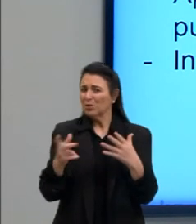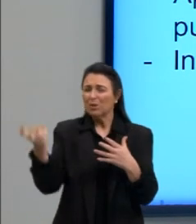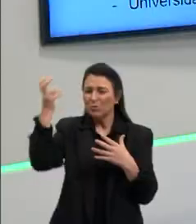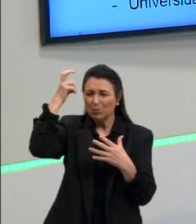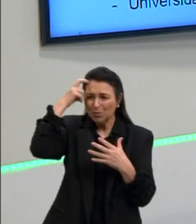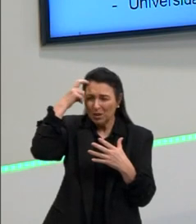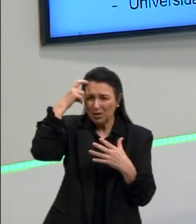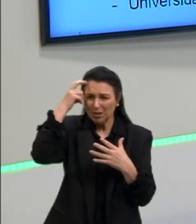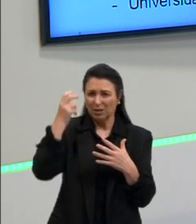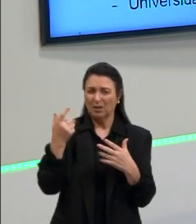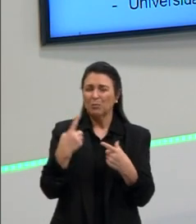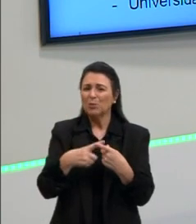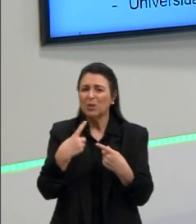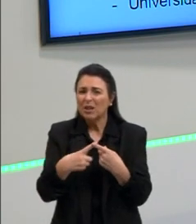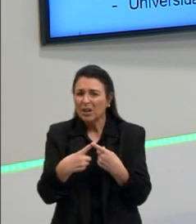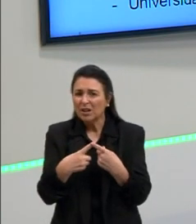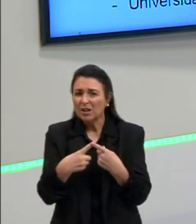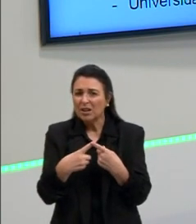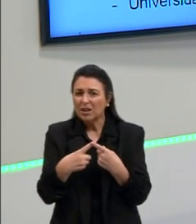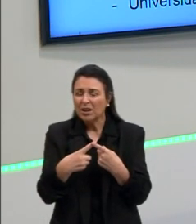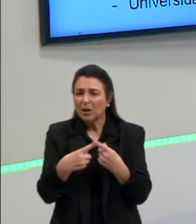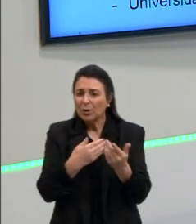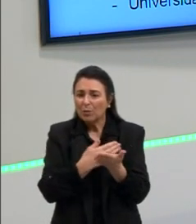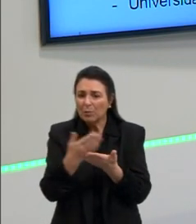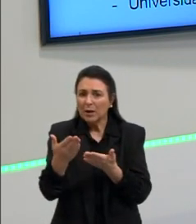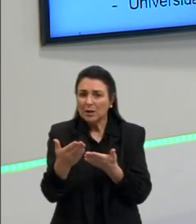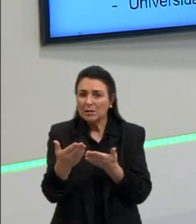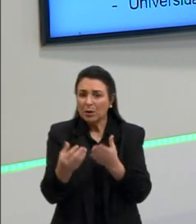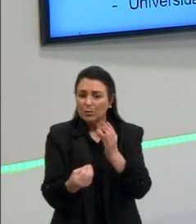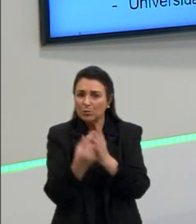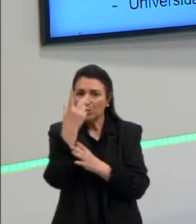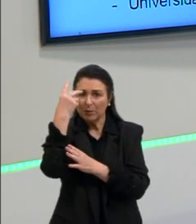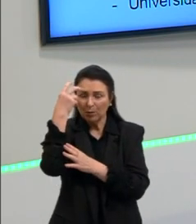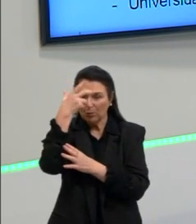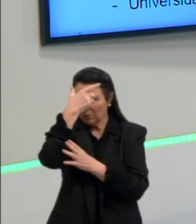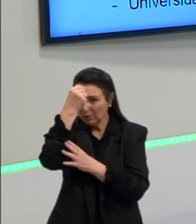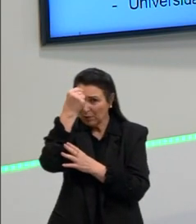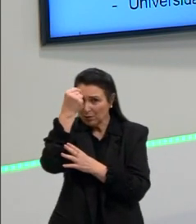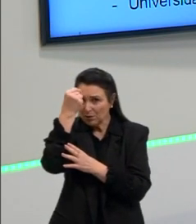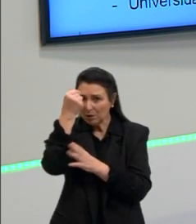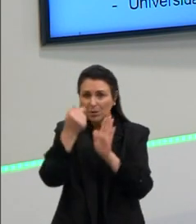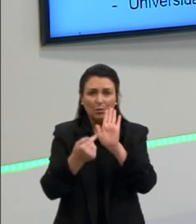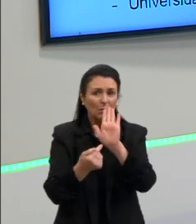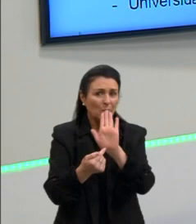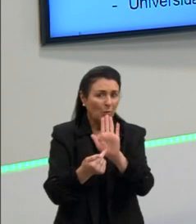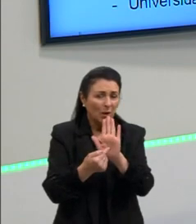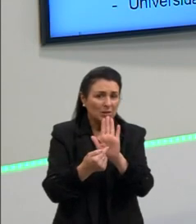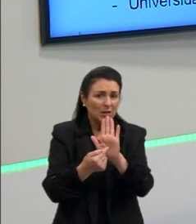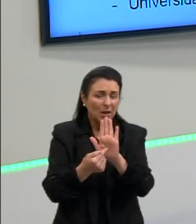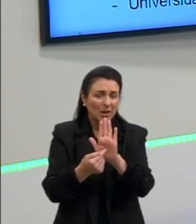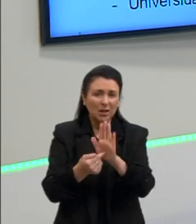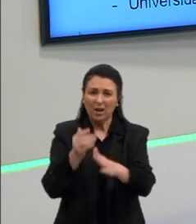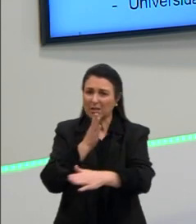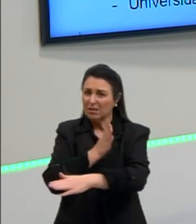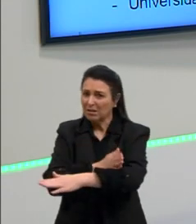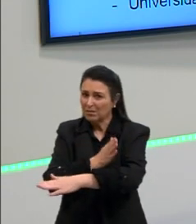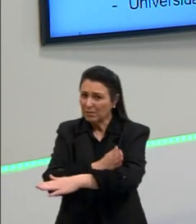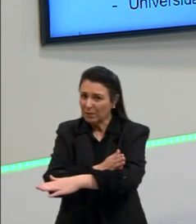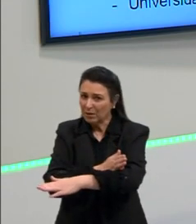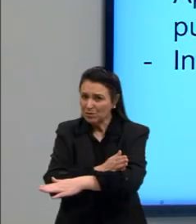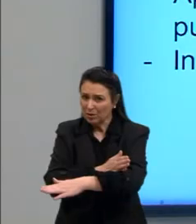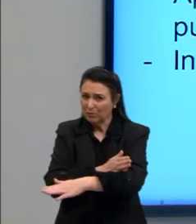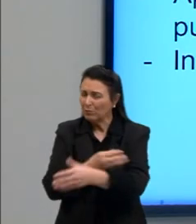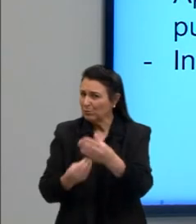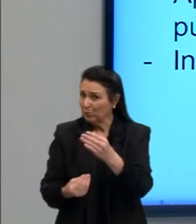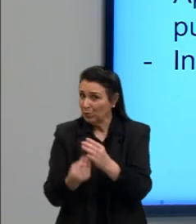importante, inclusive com o surgimento das universidades, isso não demonstra que a Idade Média foi, sim, um período de produção de